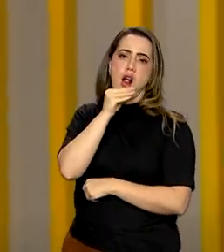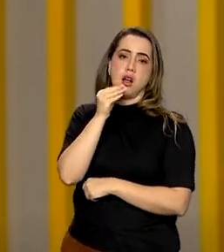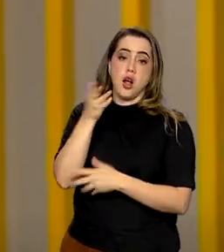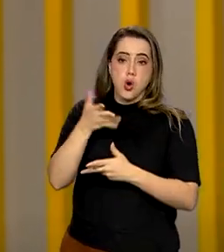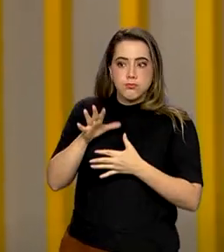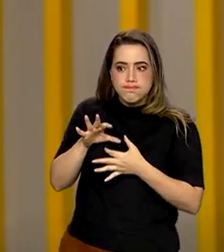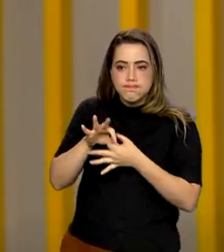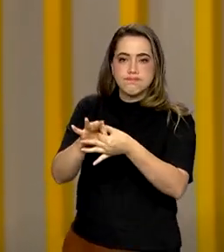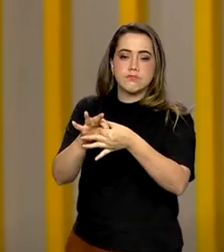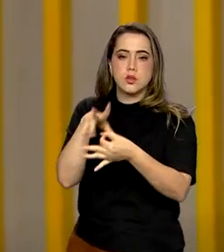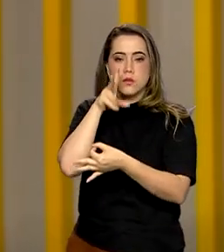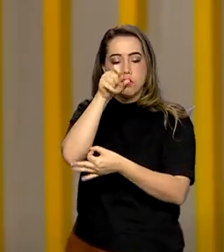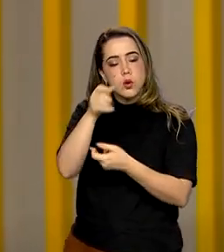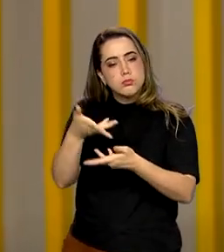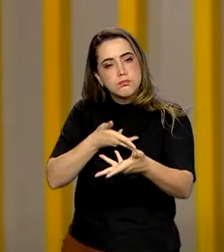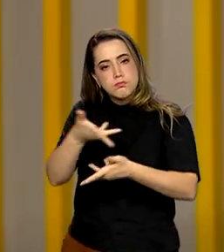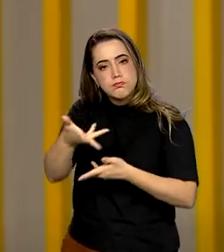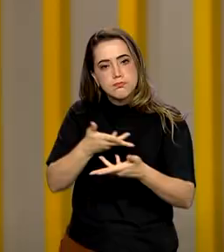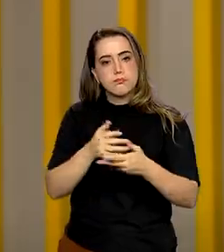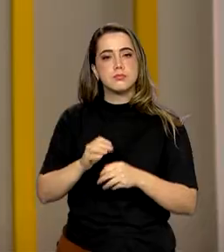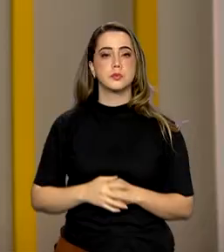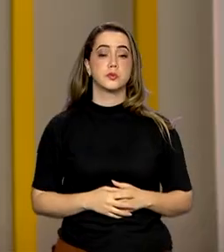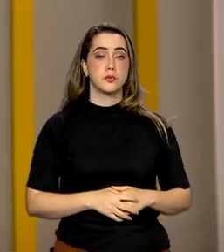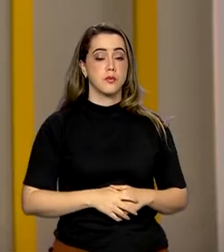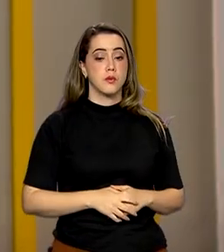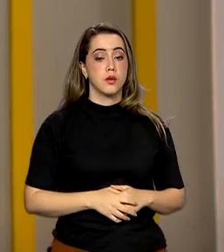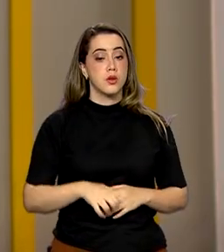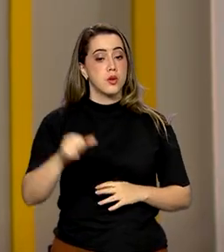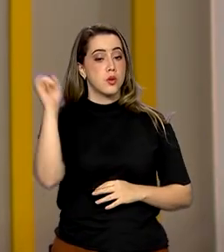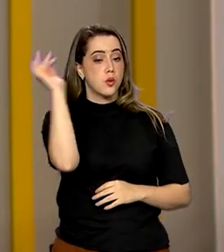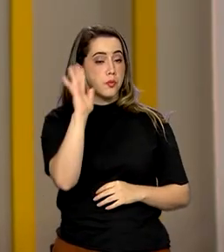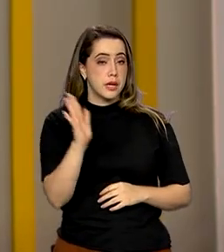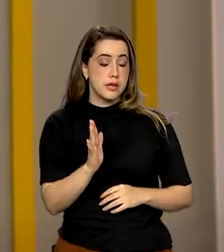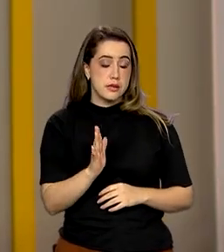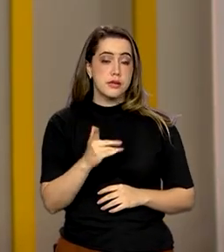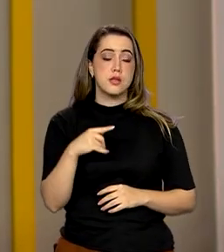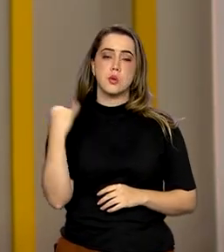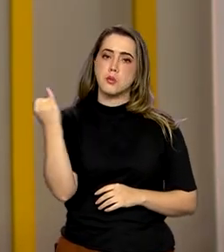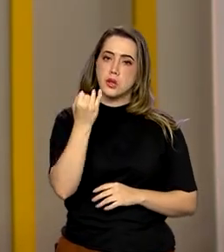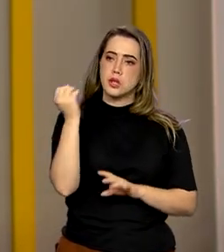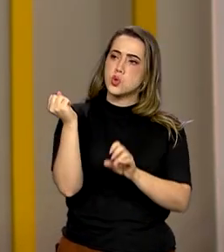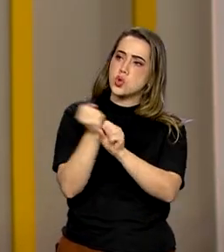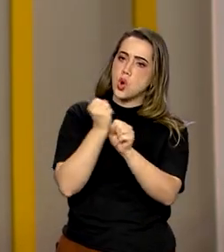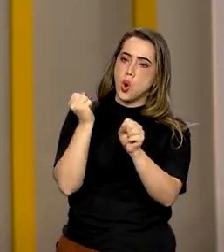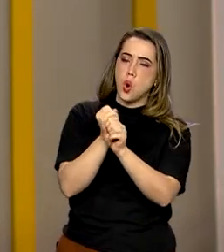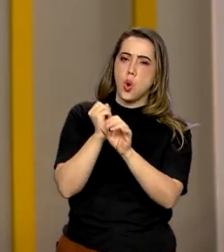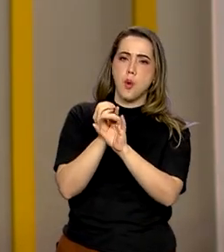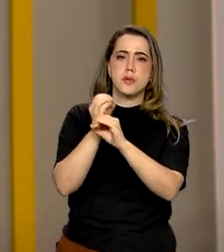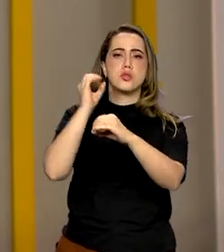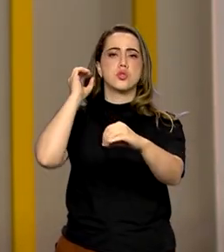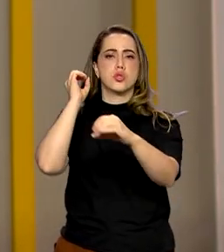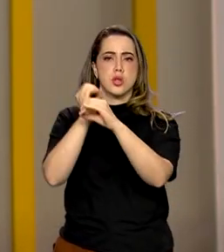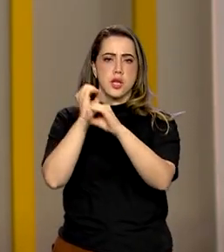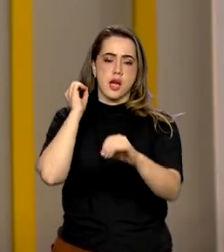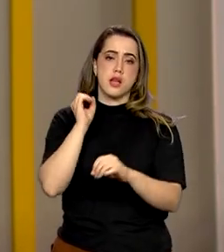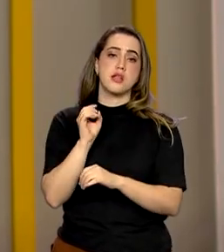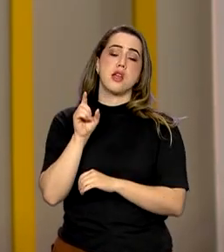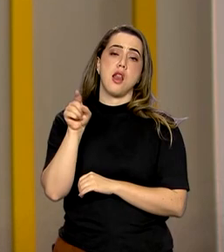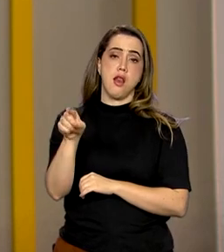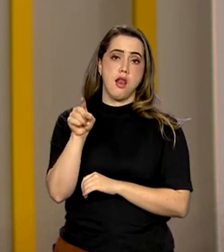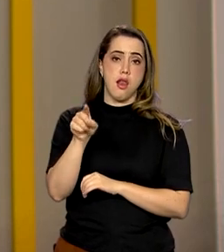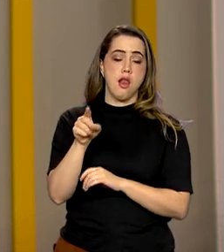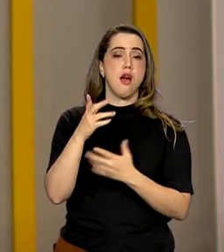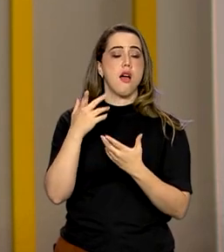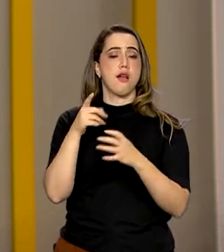relações de comércio, cooperação e investimento. O Brasil deixou grandes obras de engenharia em Angola. Agora firma